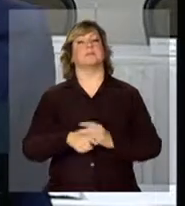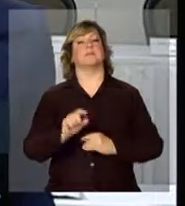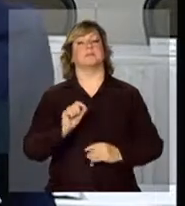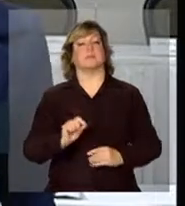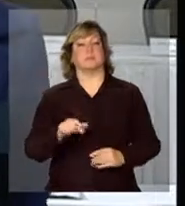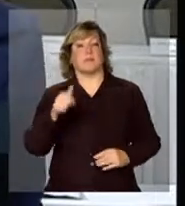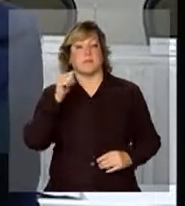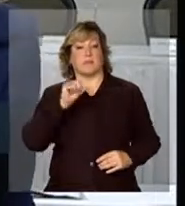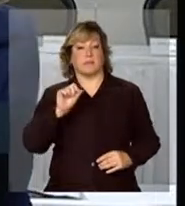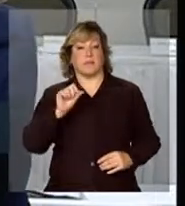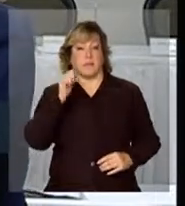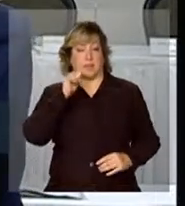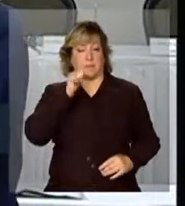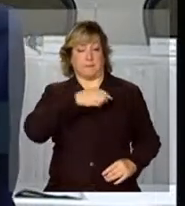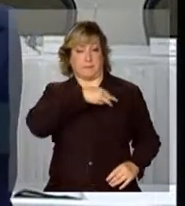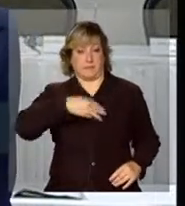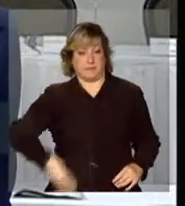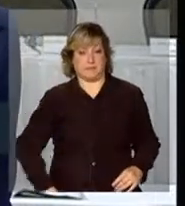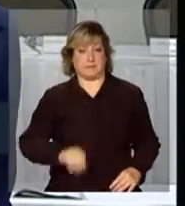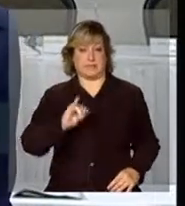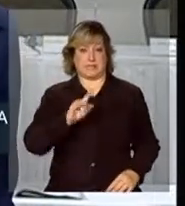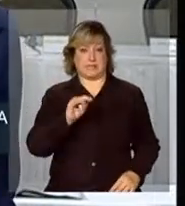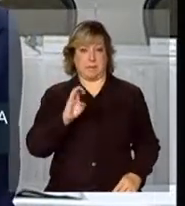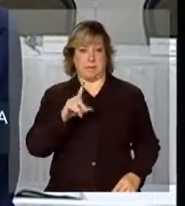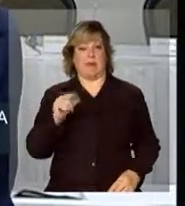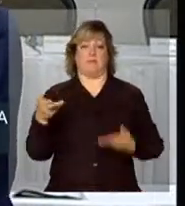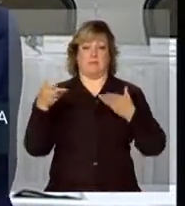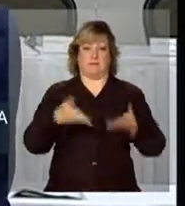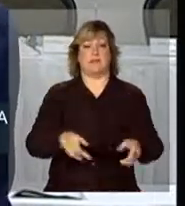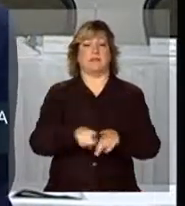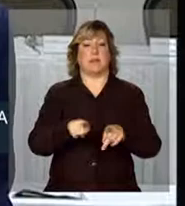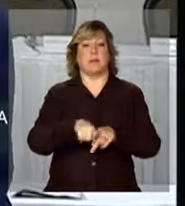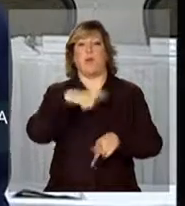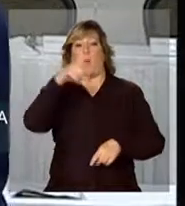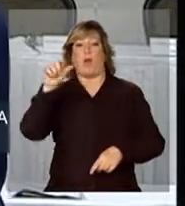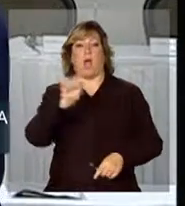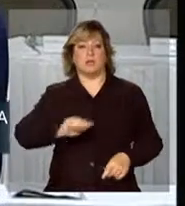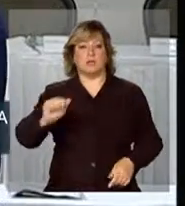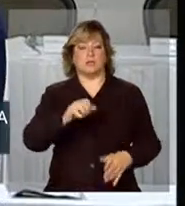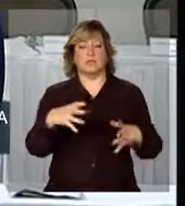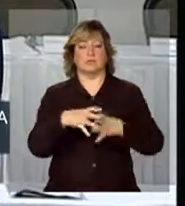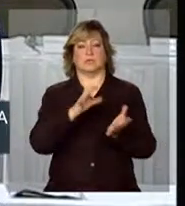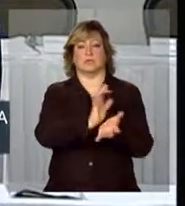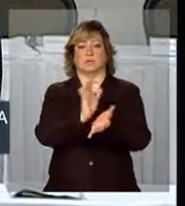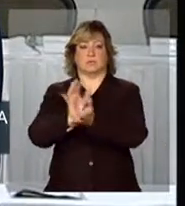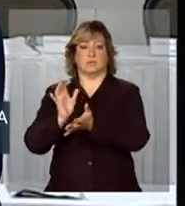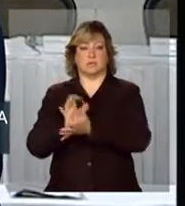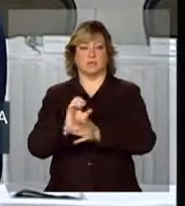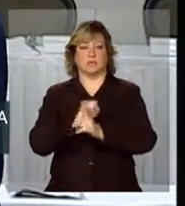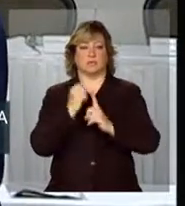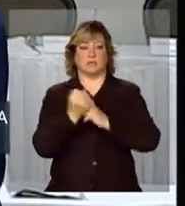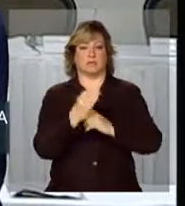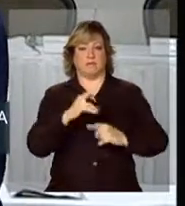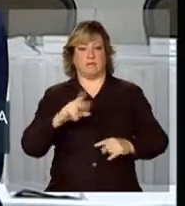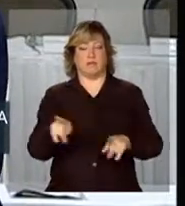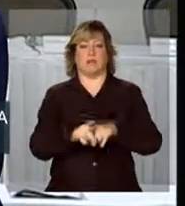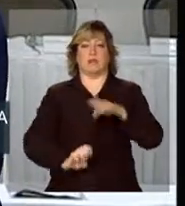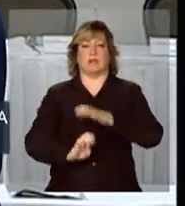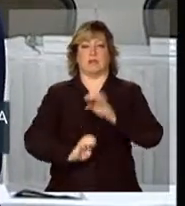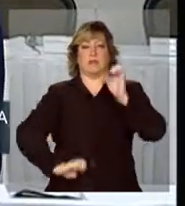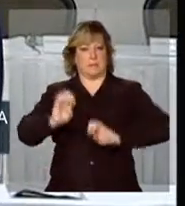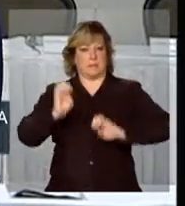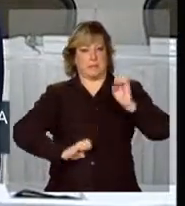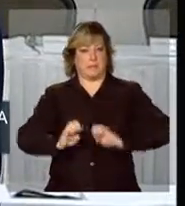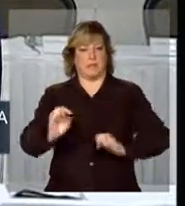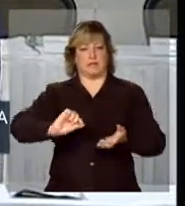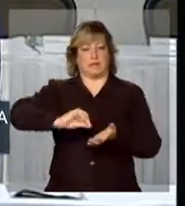além da ministra Isabela Teixeira, participam do evento Associações, Instituições da Sociedade Civil e Empresas que Assinaram